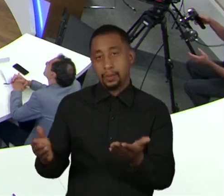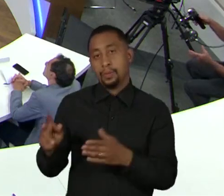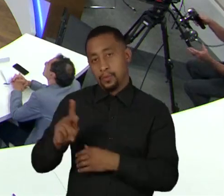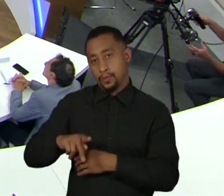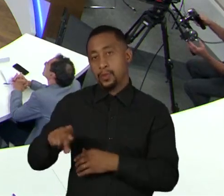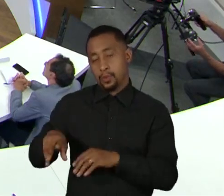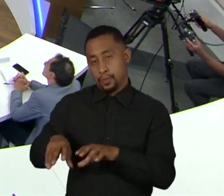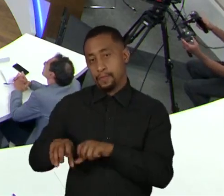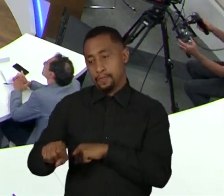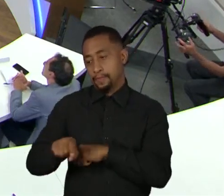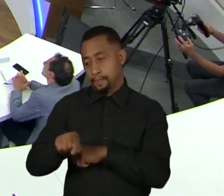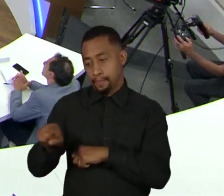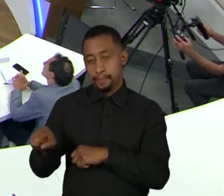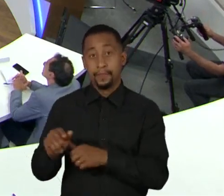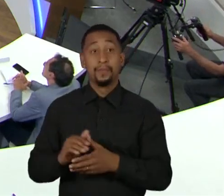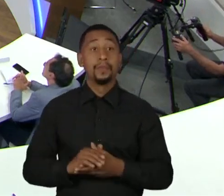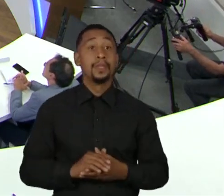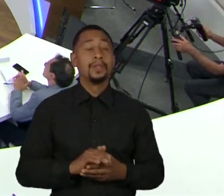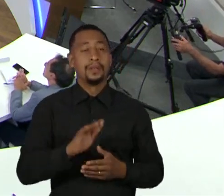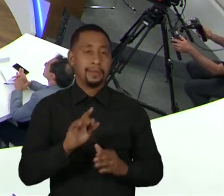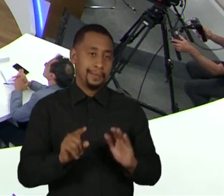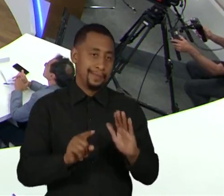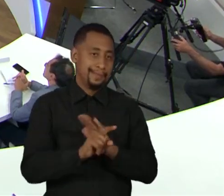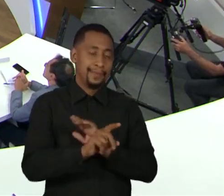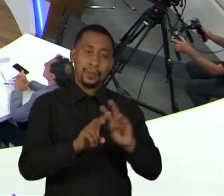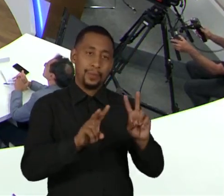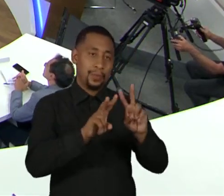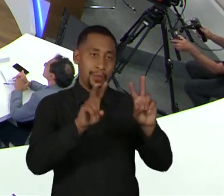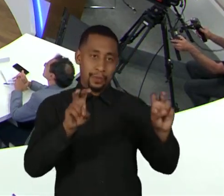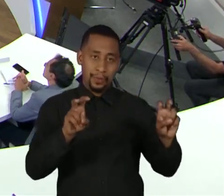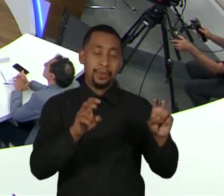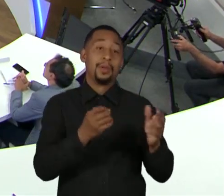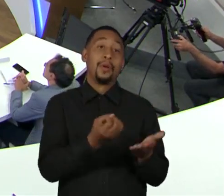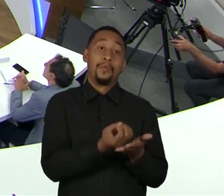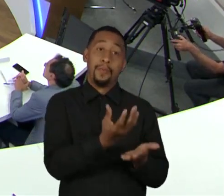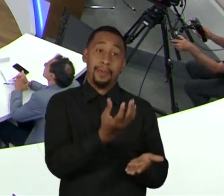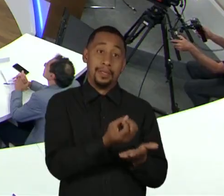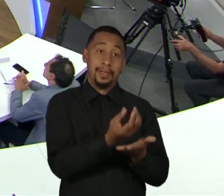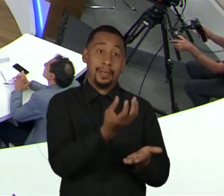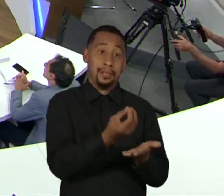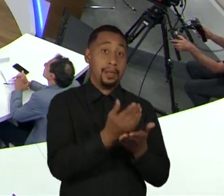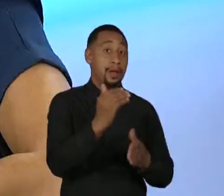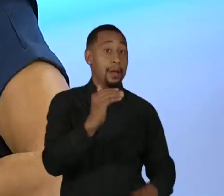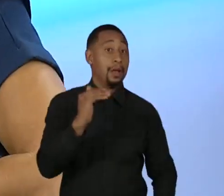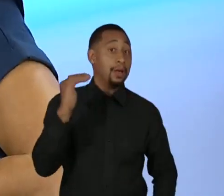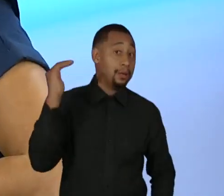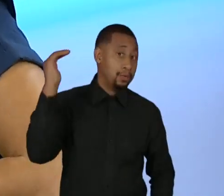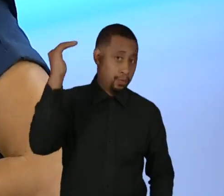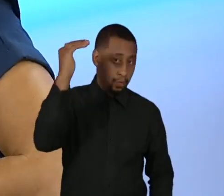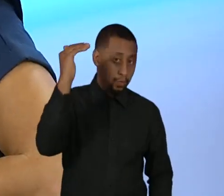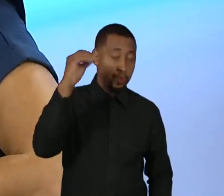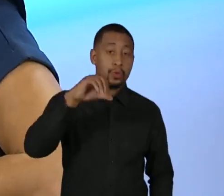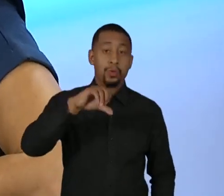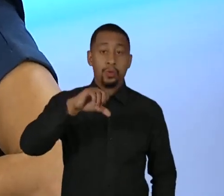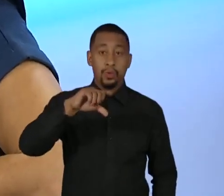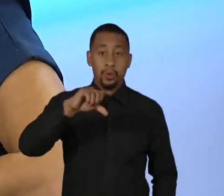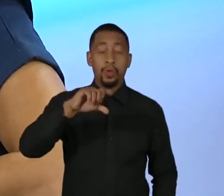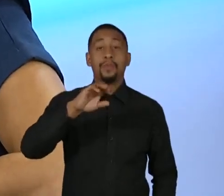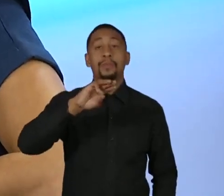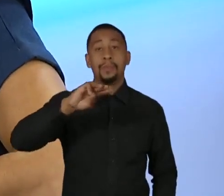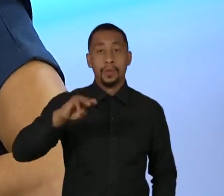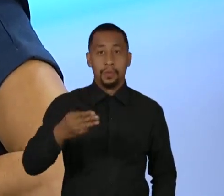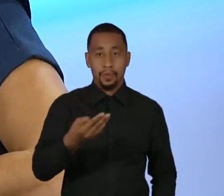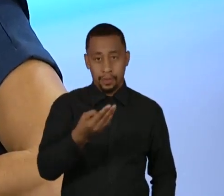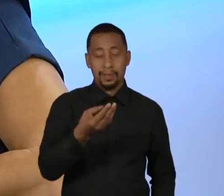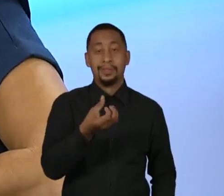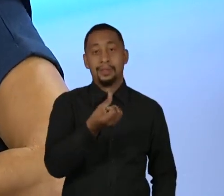Ministro, voltando à alfabetização, mas dessa vez de adultos, a gente ainda tem 9,6 milhões de pessoas com 15 anos